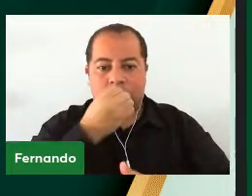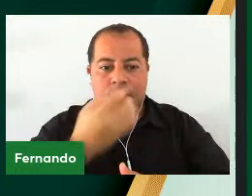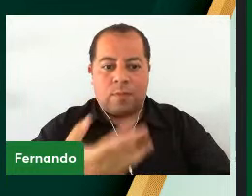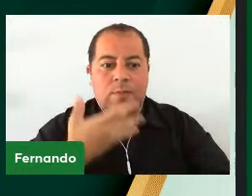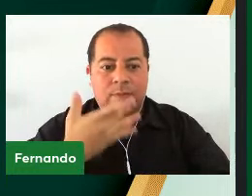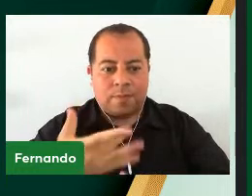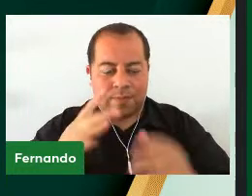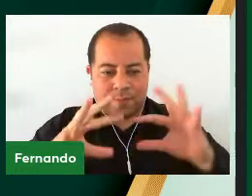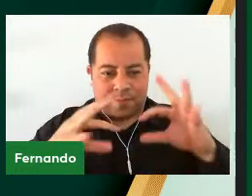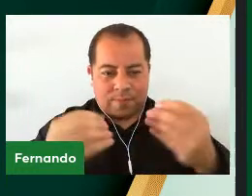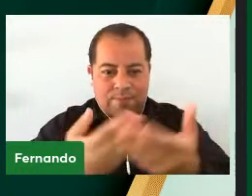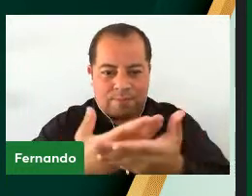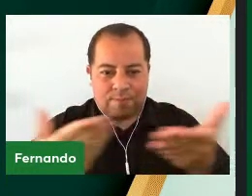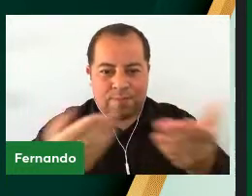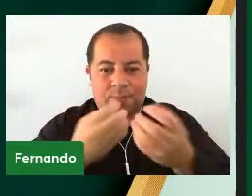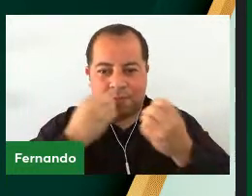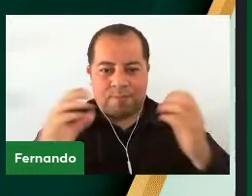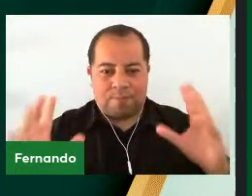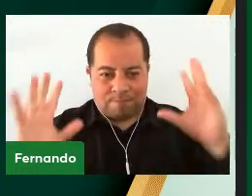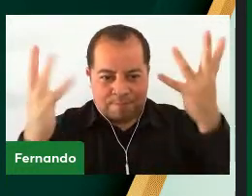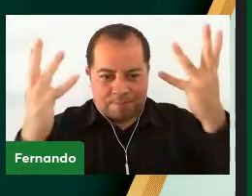todos. Temos uma boa solidariedade.